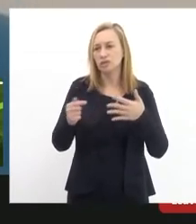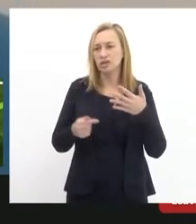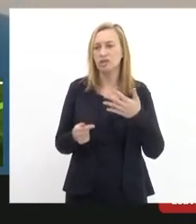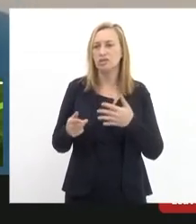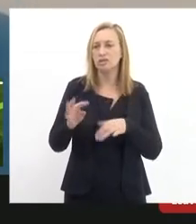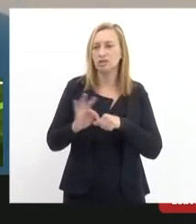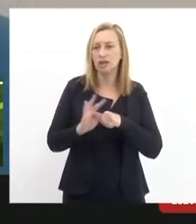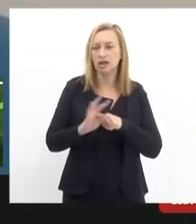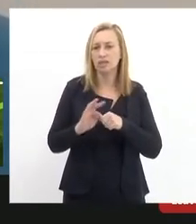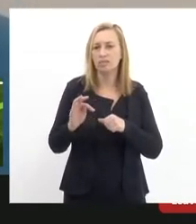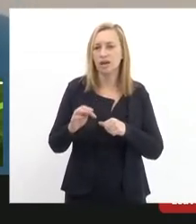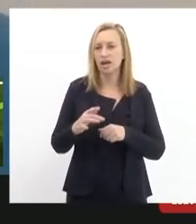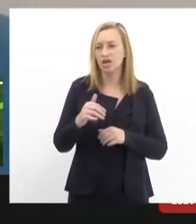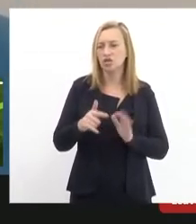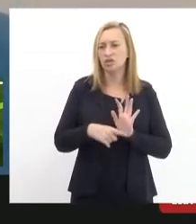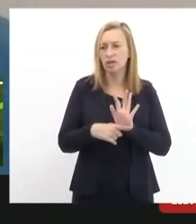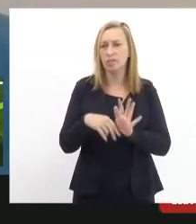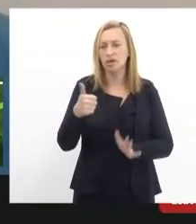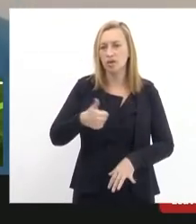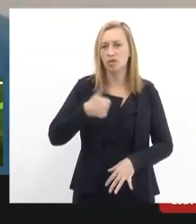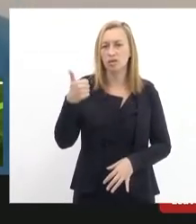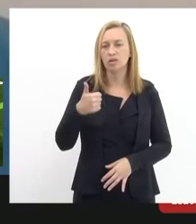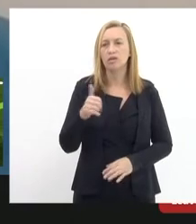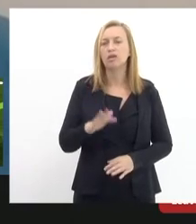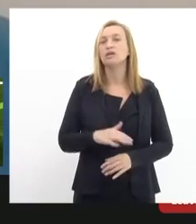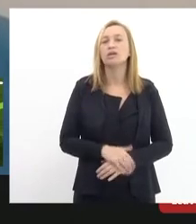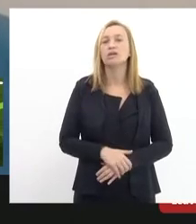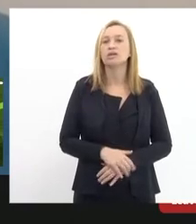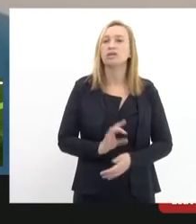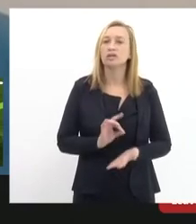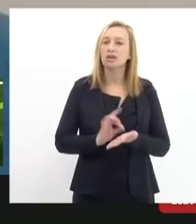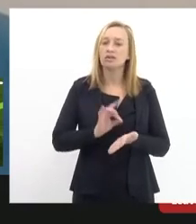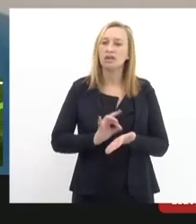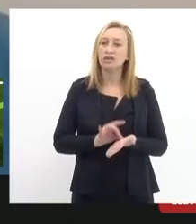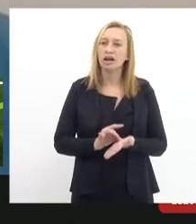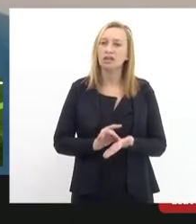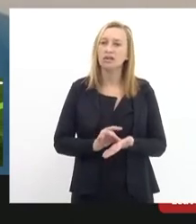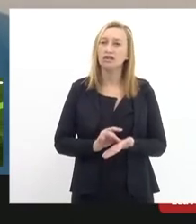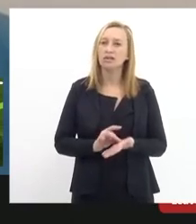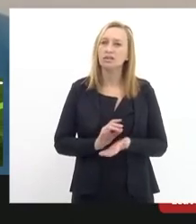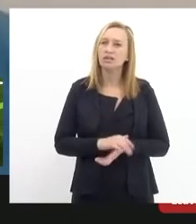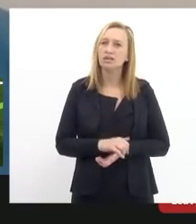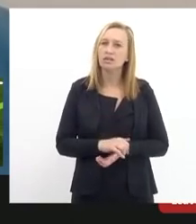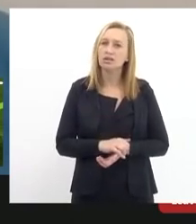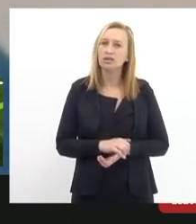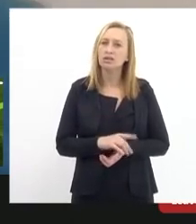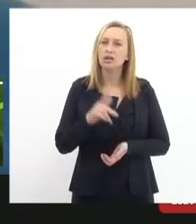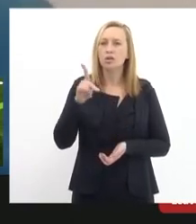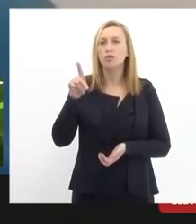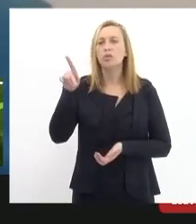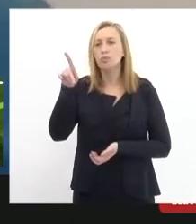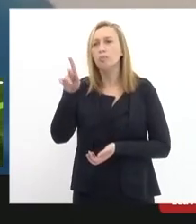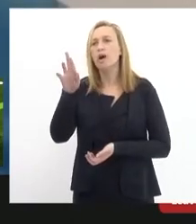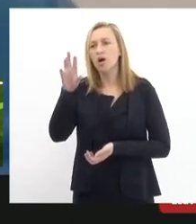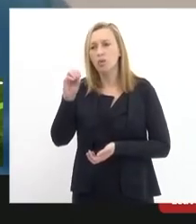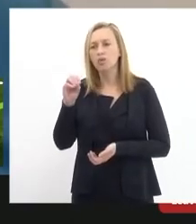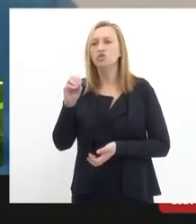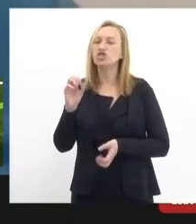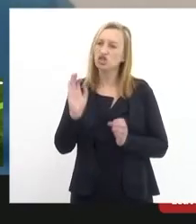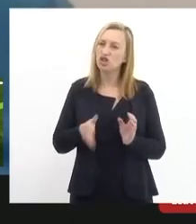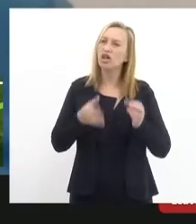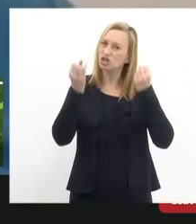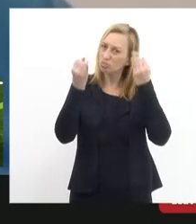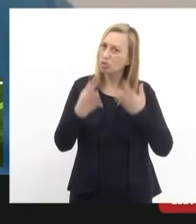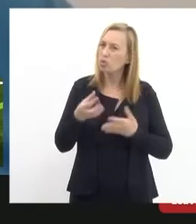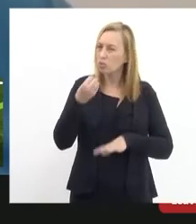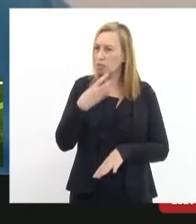facilitar a compreensão dos senhores então na verdade o comando da sentença o Paulo já explicou muito bem é importante